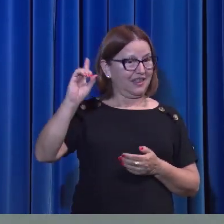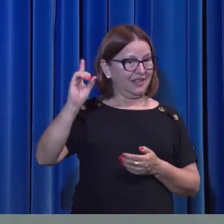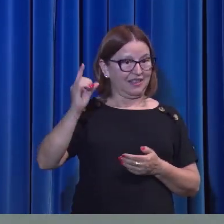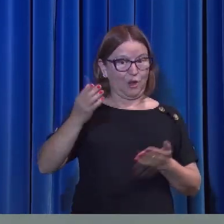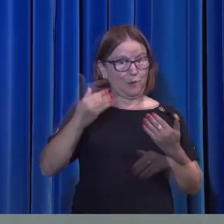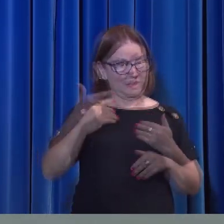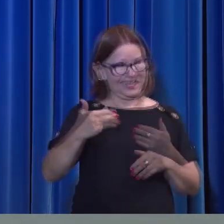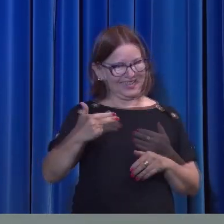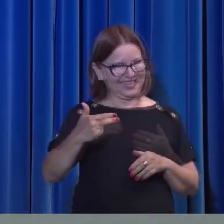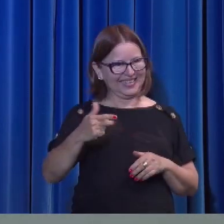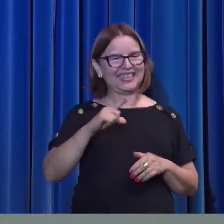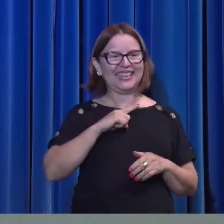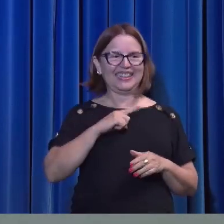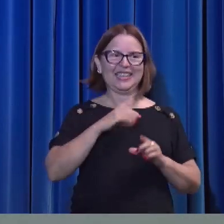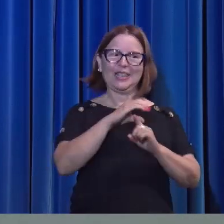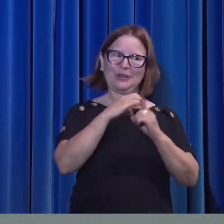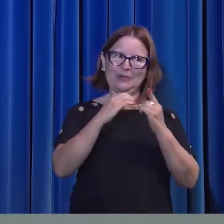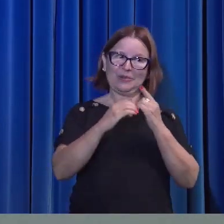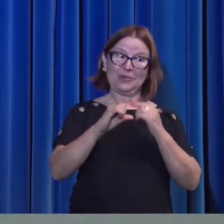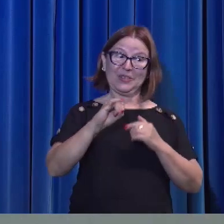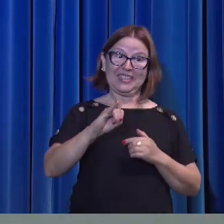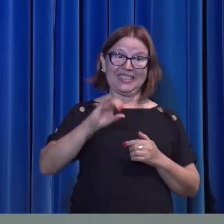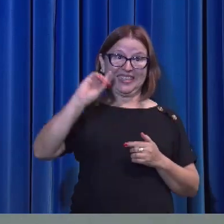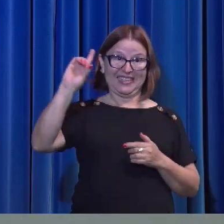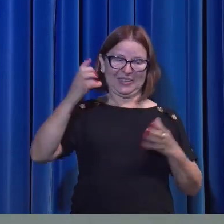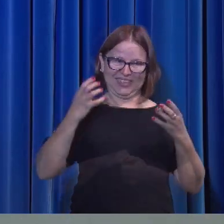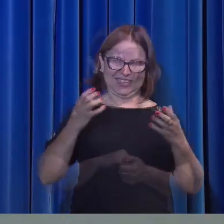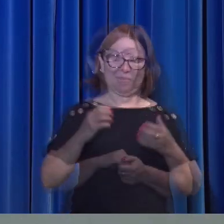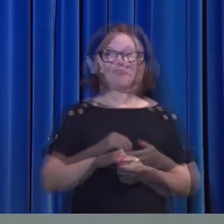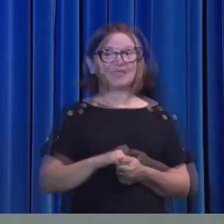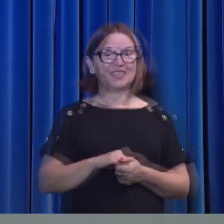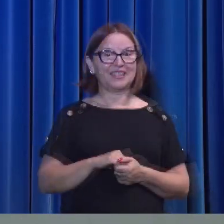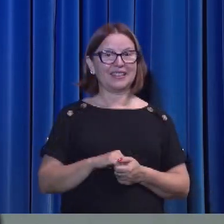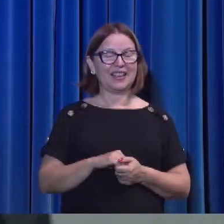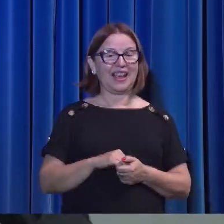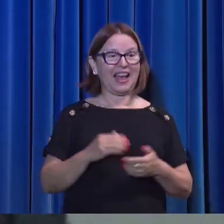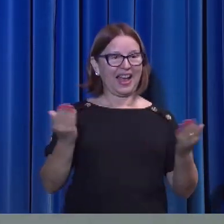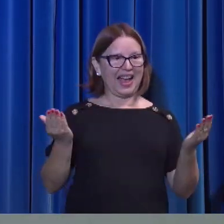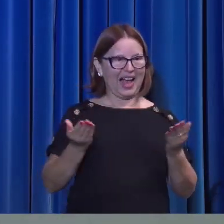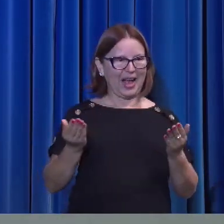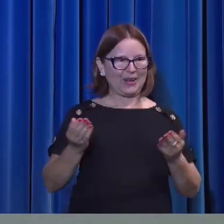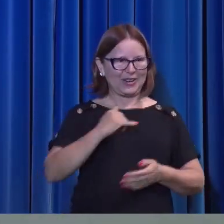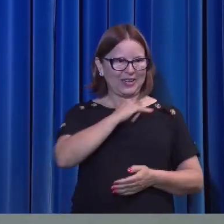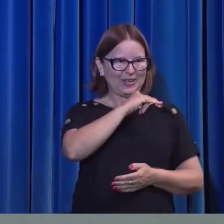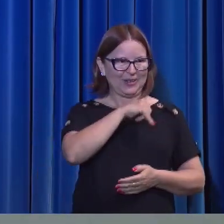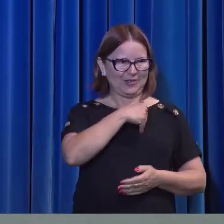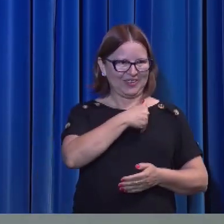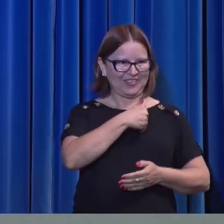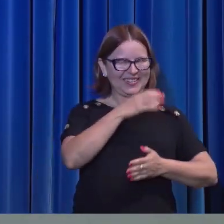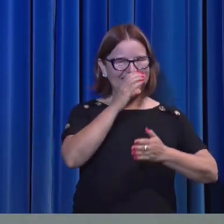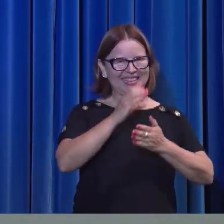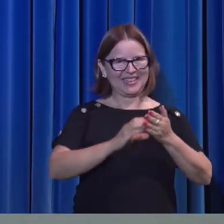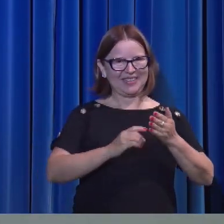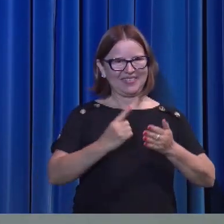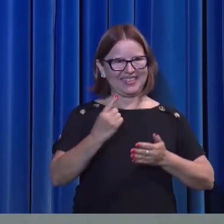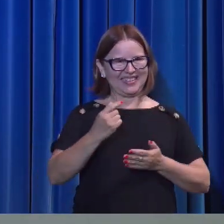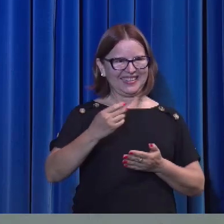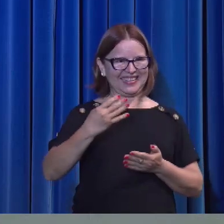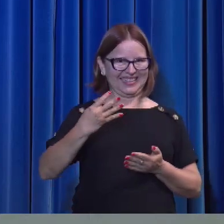Muito bem, meus irmãos, vamos para João capítulo 14.